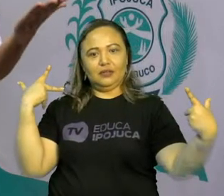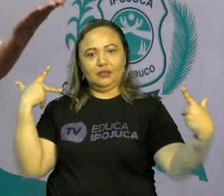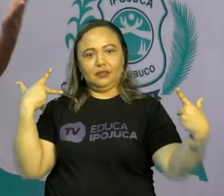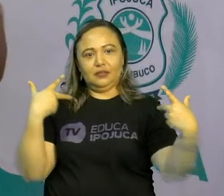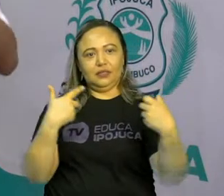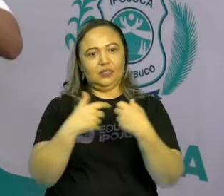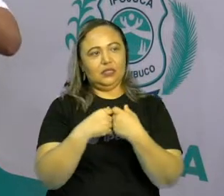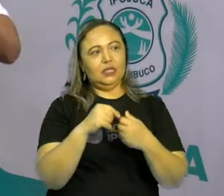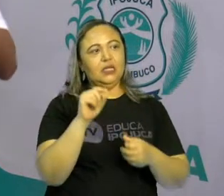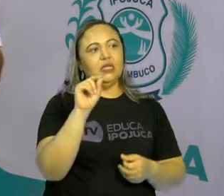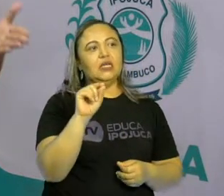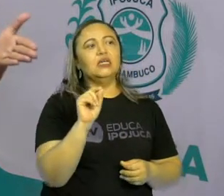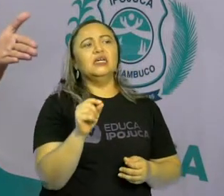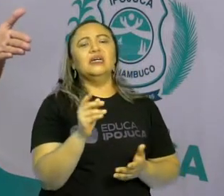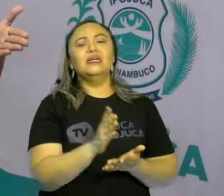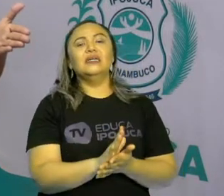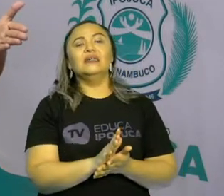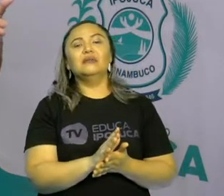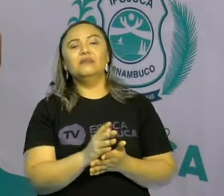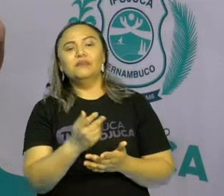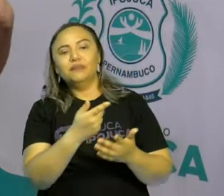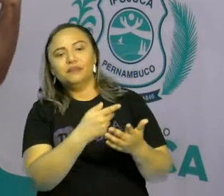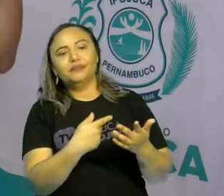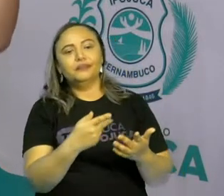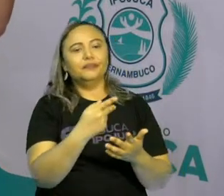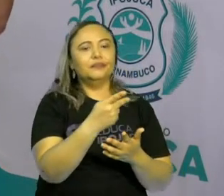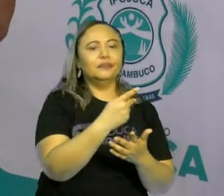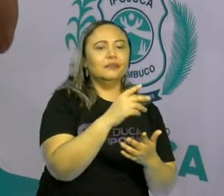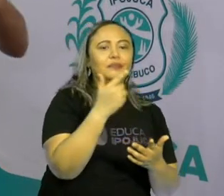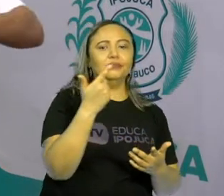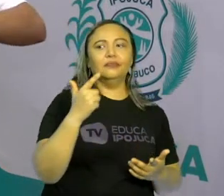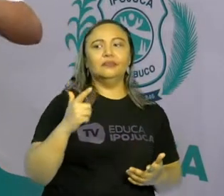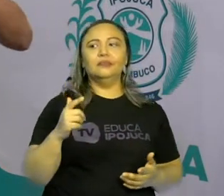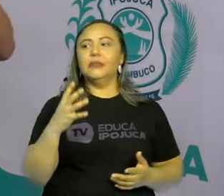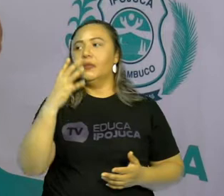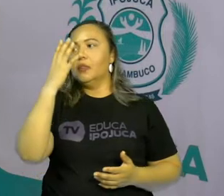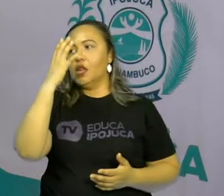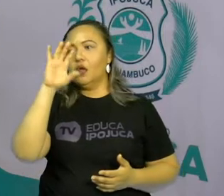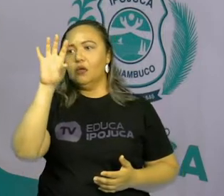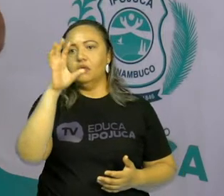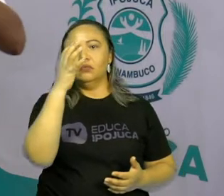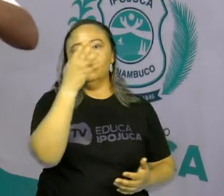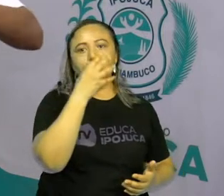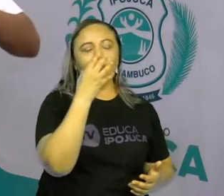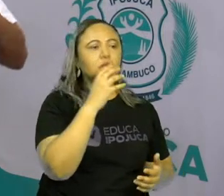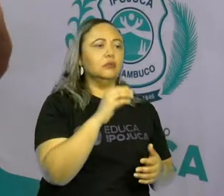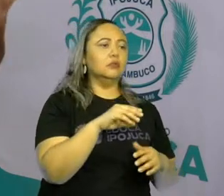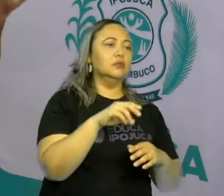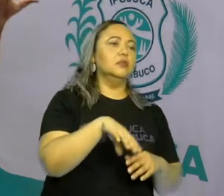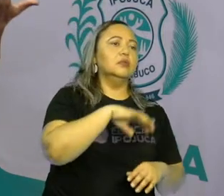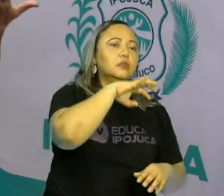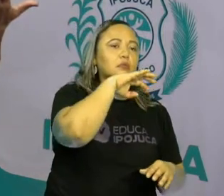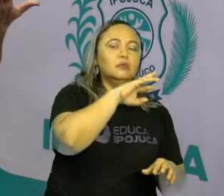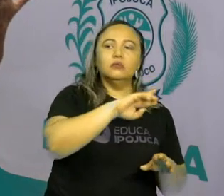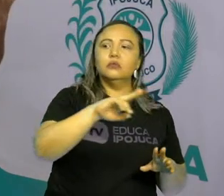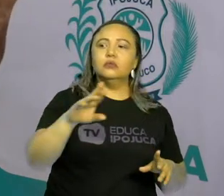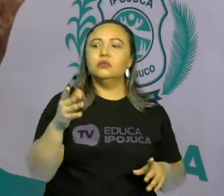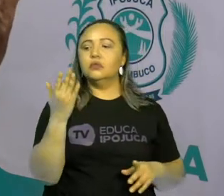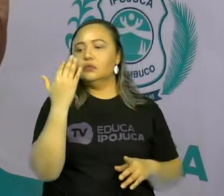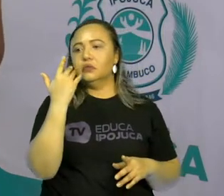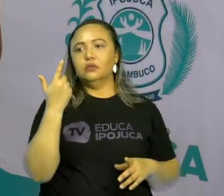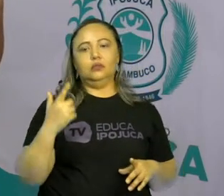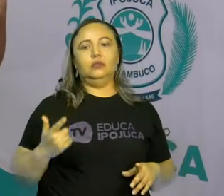tinha uma hora que aquilo ali acabava. Não tinha mais aqueles frutos, não tinha mais aqueles animais para eles se alimentarem.